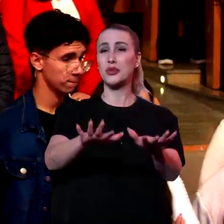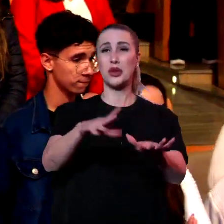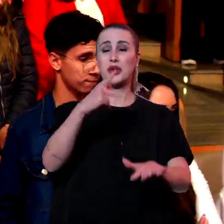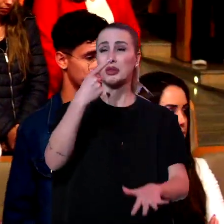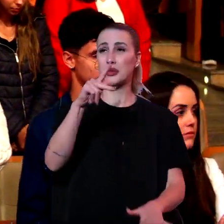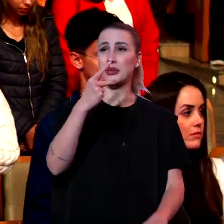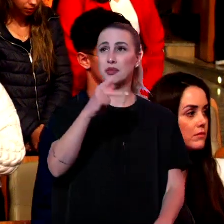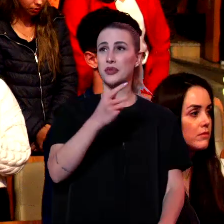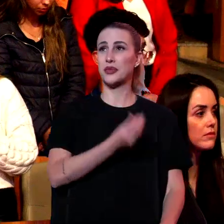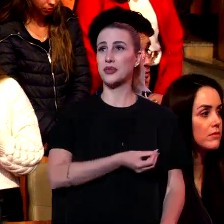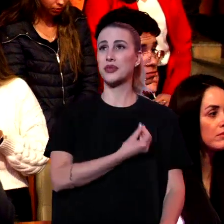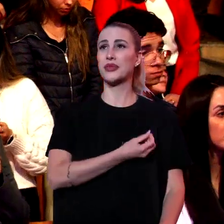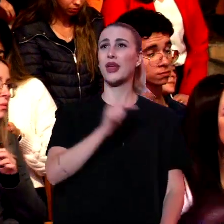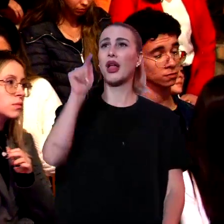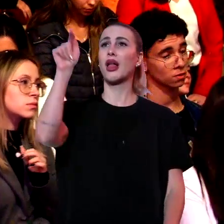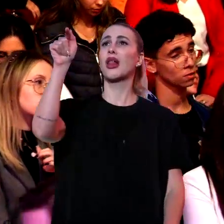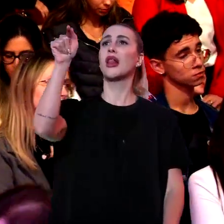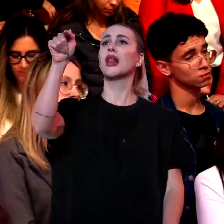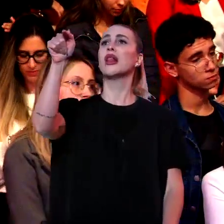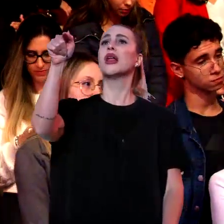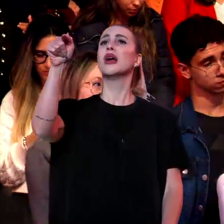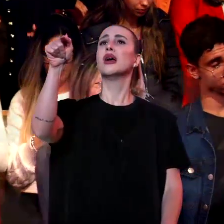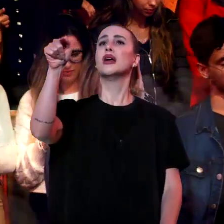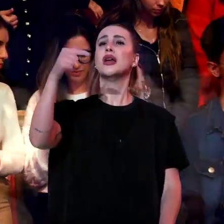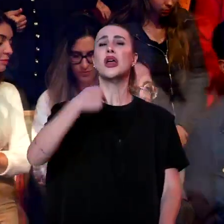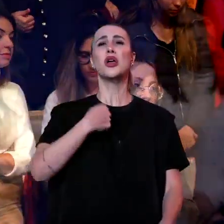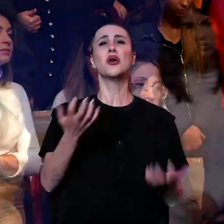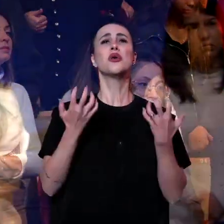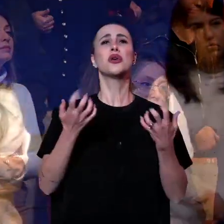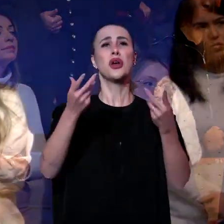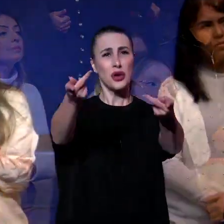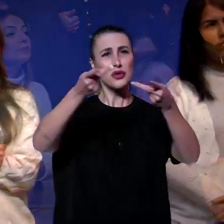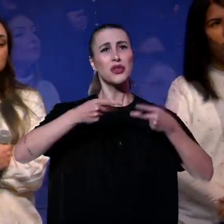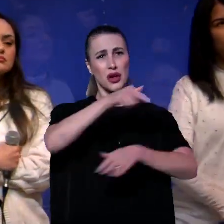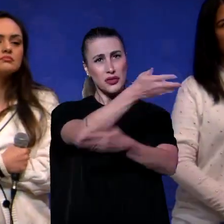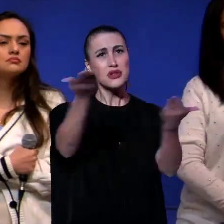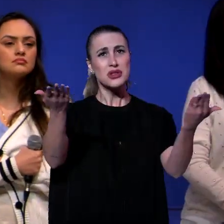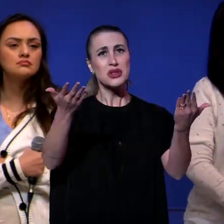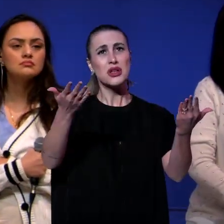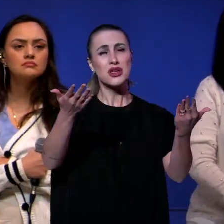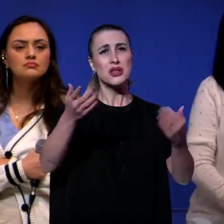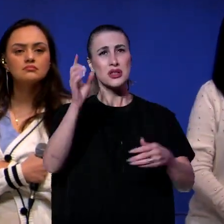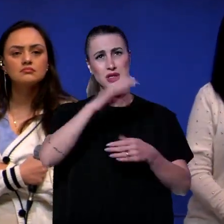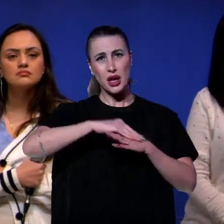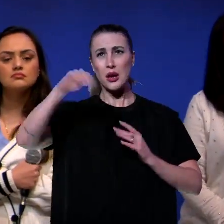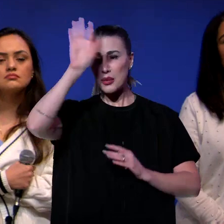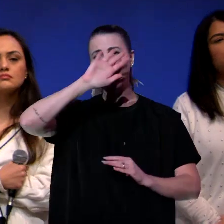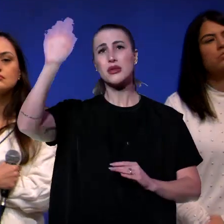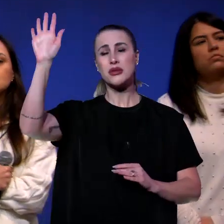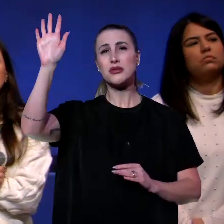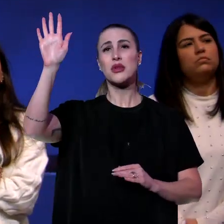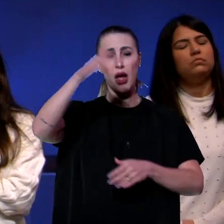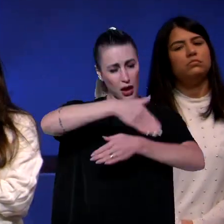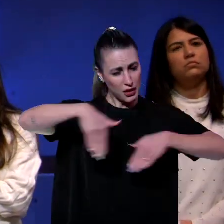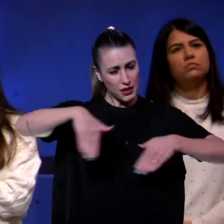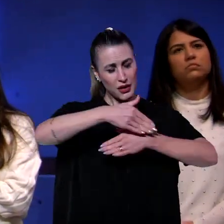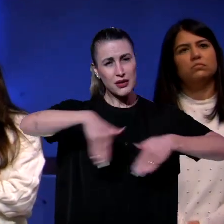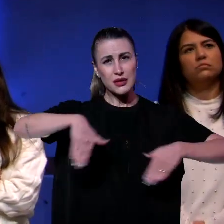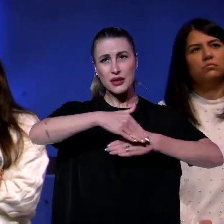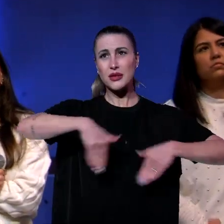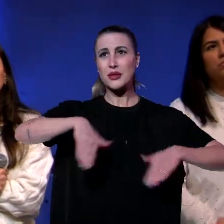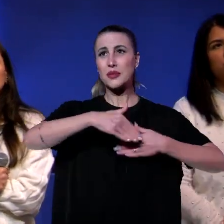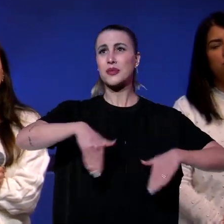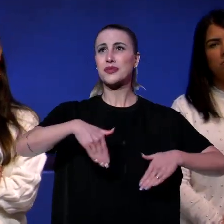vida. Lá no fundo também tem um irmão. Vem aqui. Eu quero convidar você a vir para frente. Você que levantou a sua mão. Tem gente na última fila da